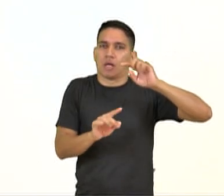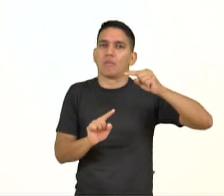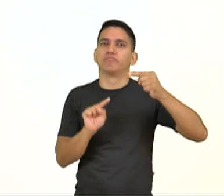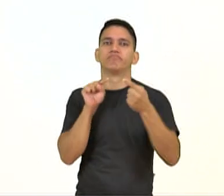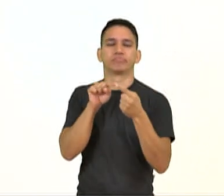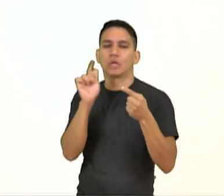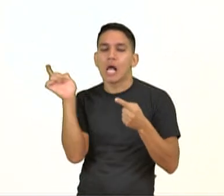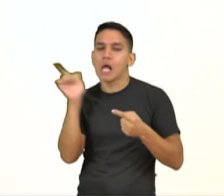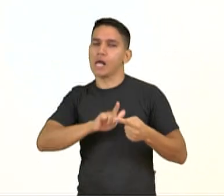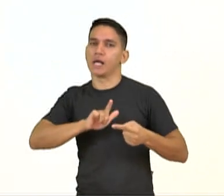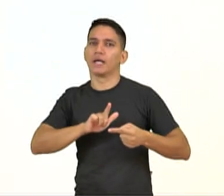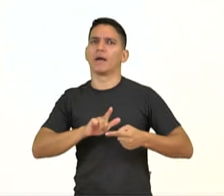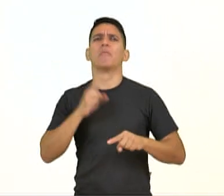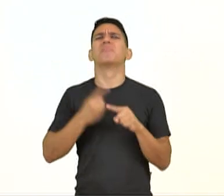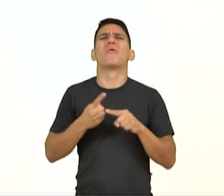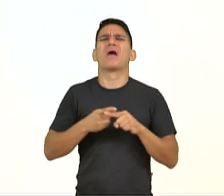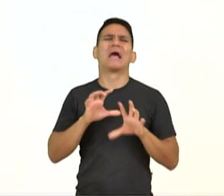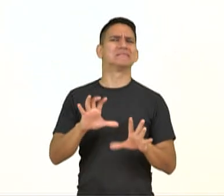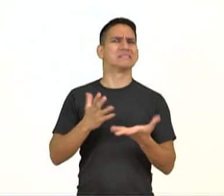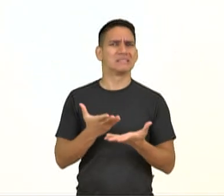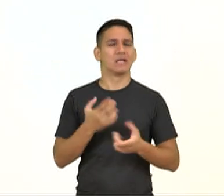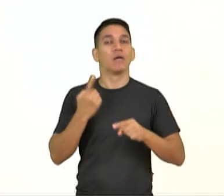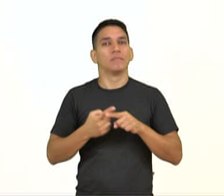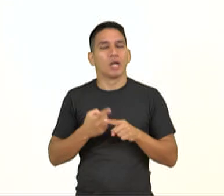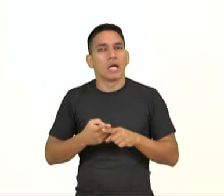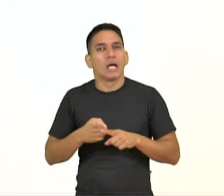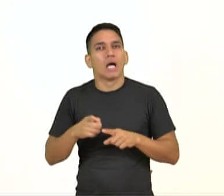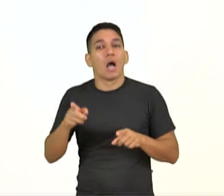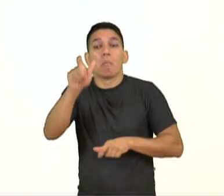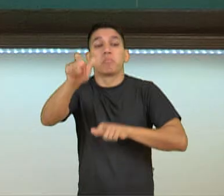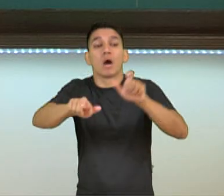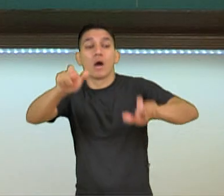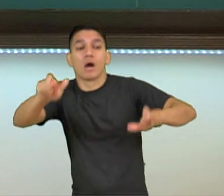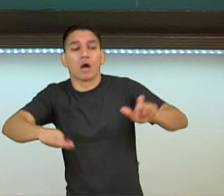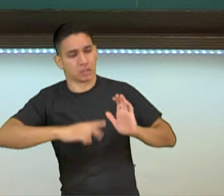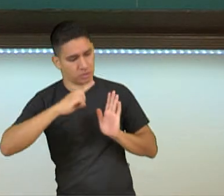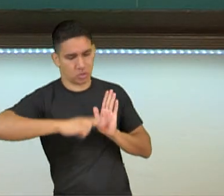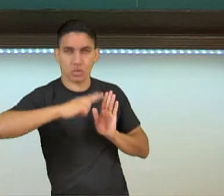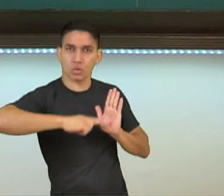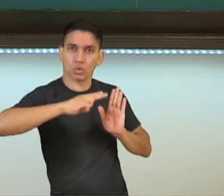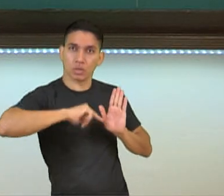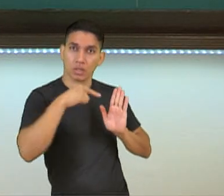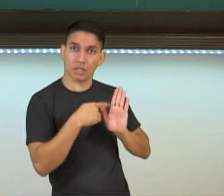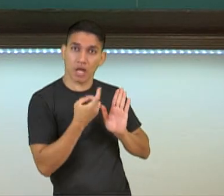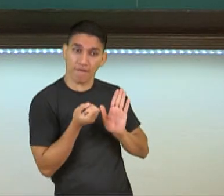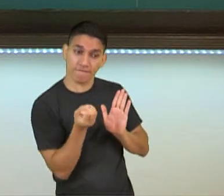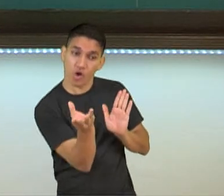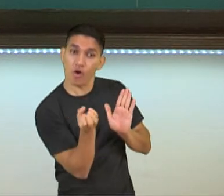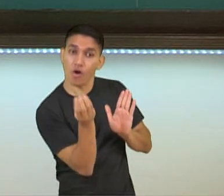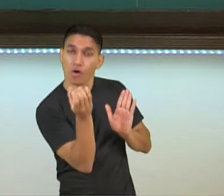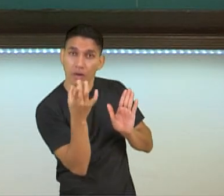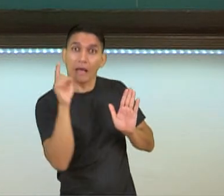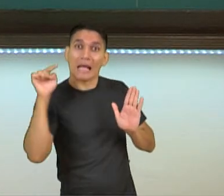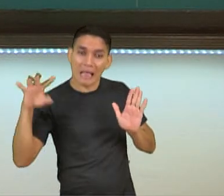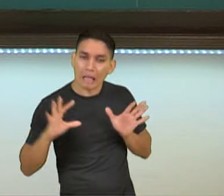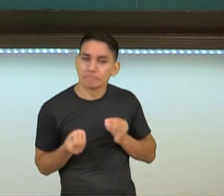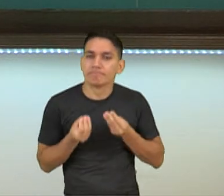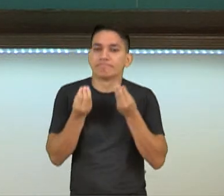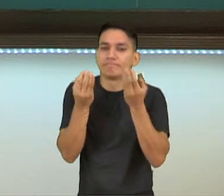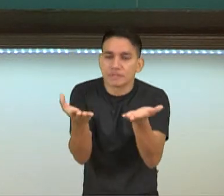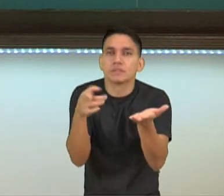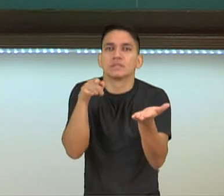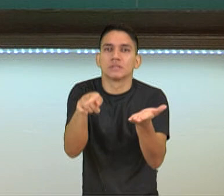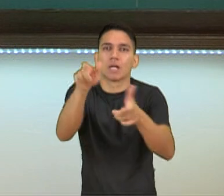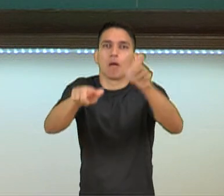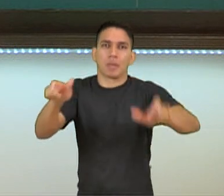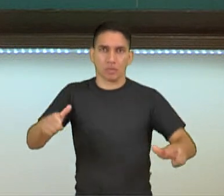formal, clara e objetiva? Porque existe um público leitor dessa notícia, então ela é feita, direcionada a esse